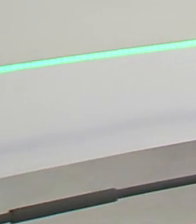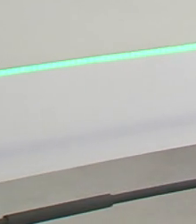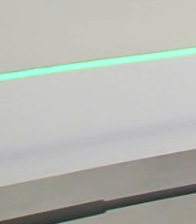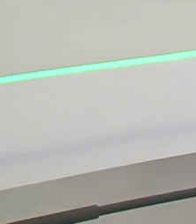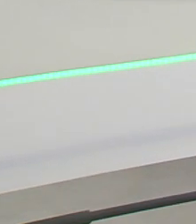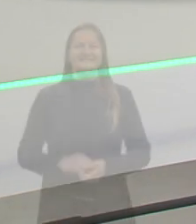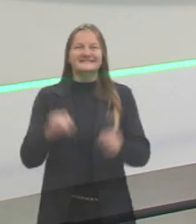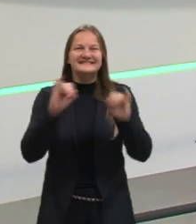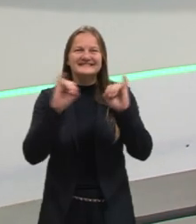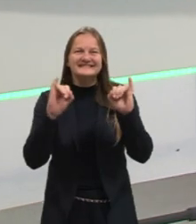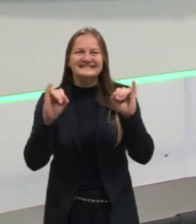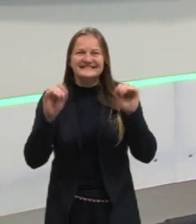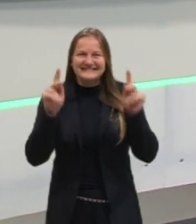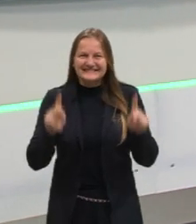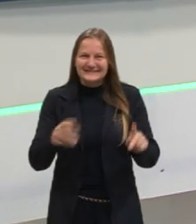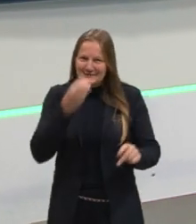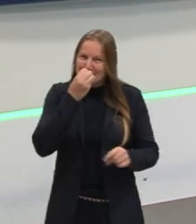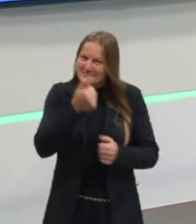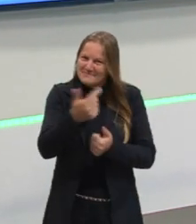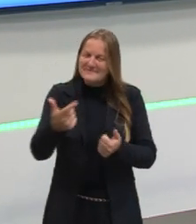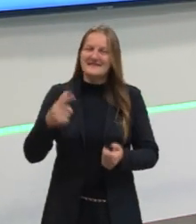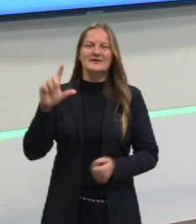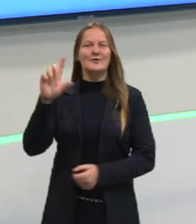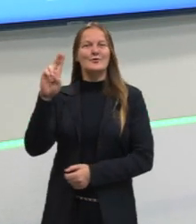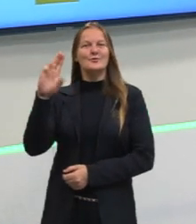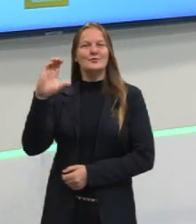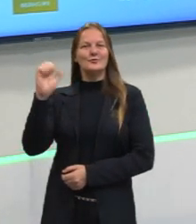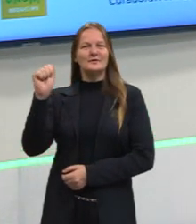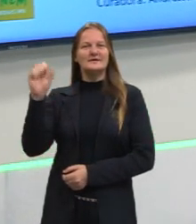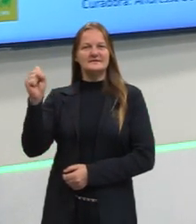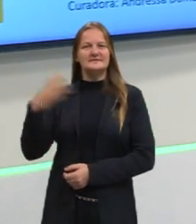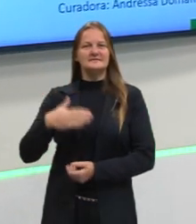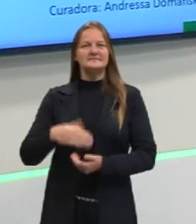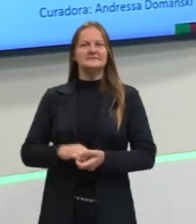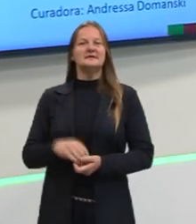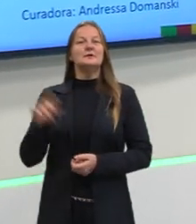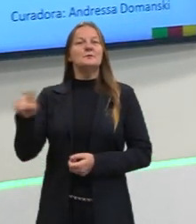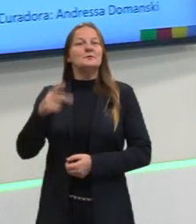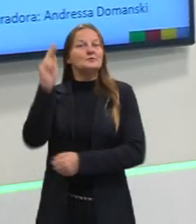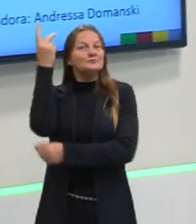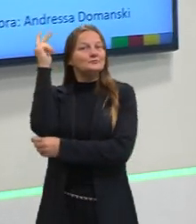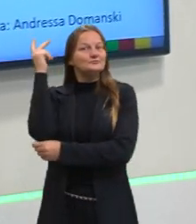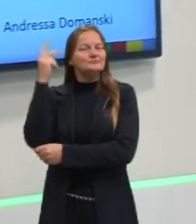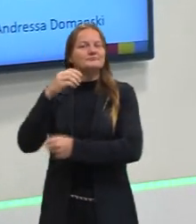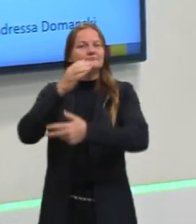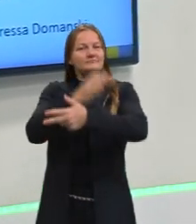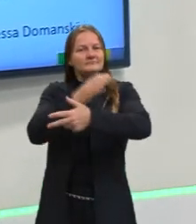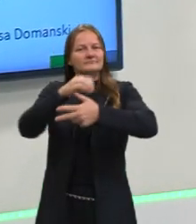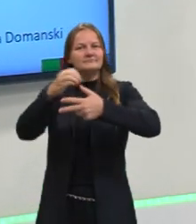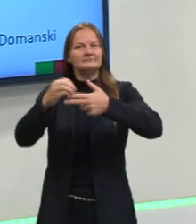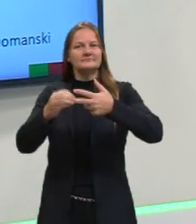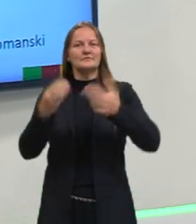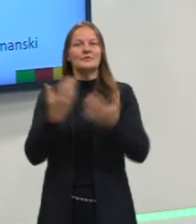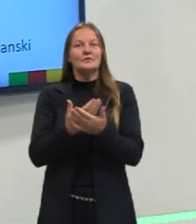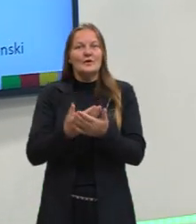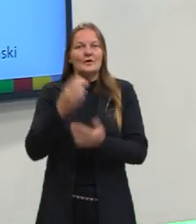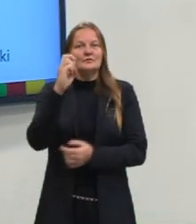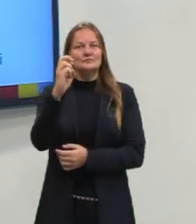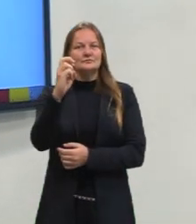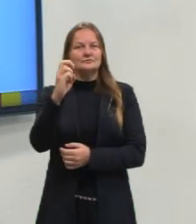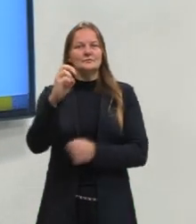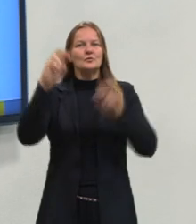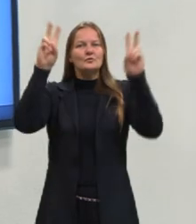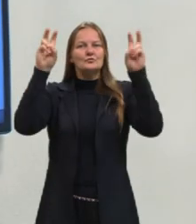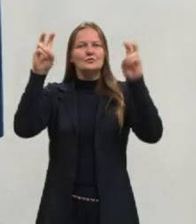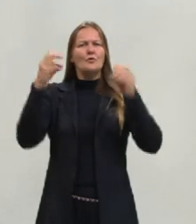E aí, pessoal, tudo bem? Eu sou o Lucas Labella, sou professor de História do Pré-Enem. Hoje a gente vai ter a nossa aula 5 sobre